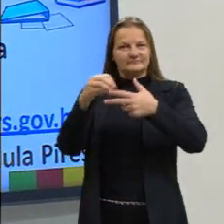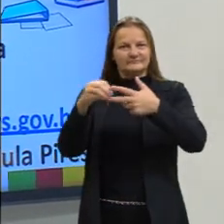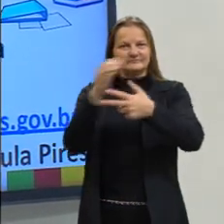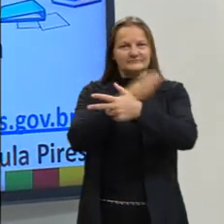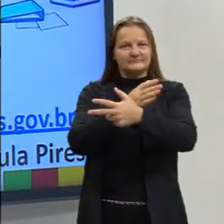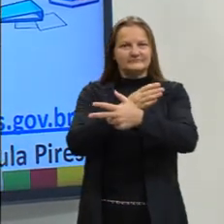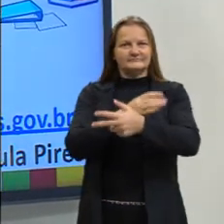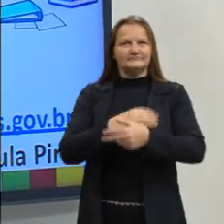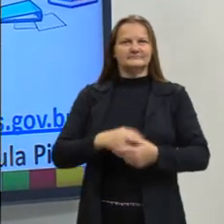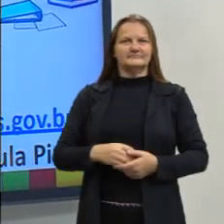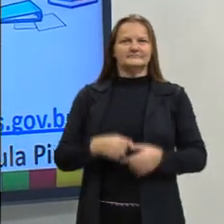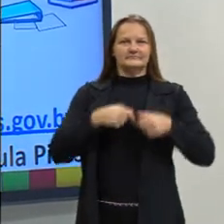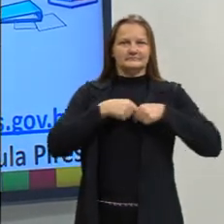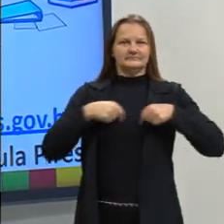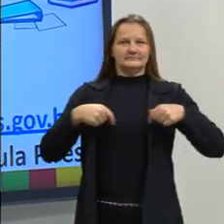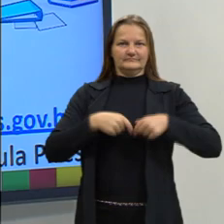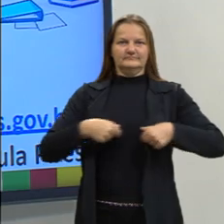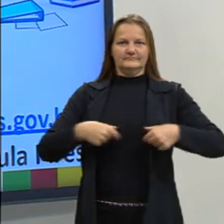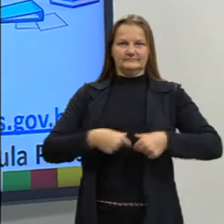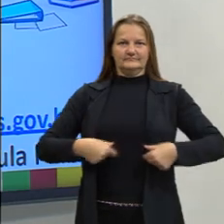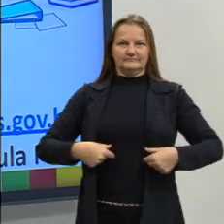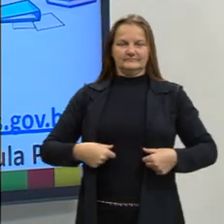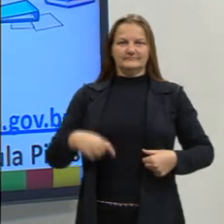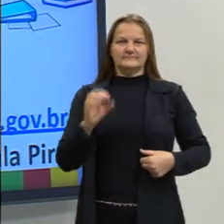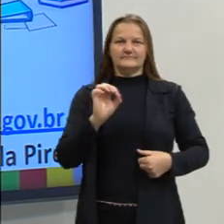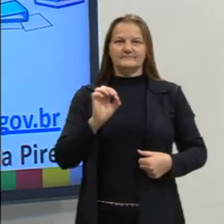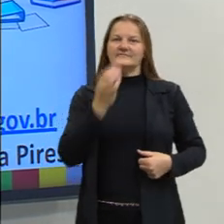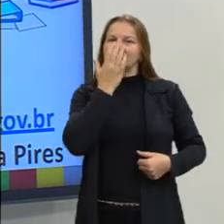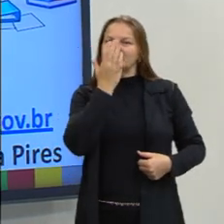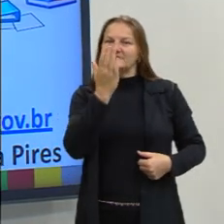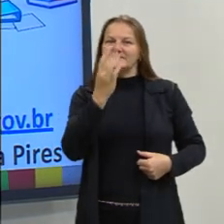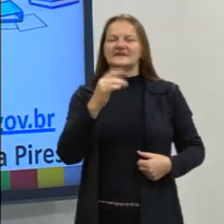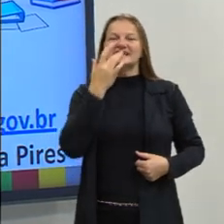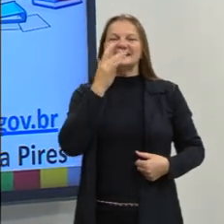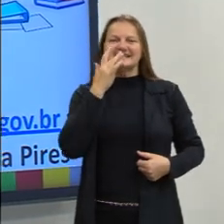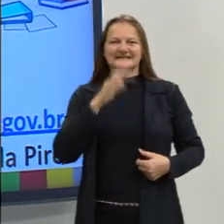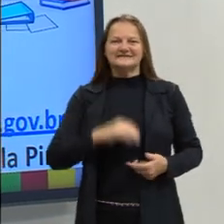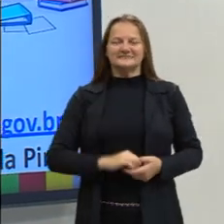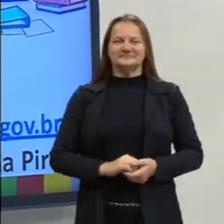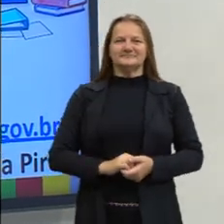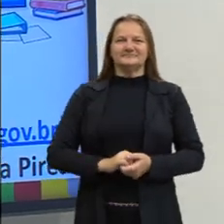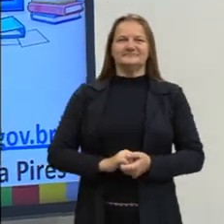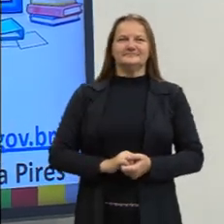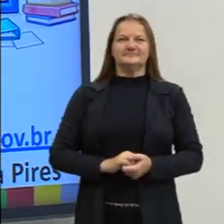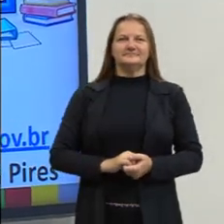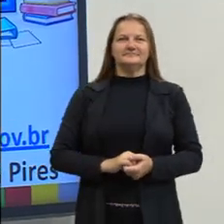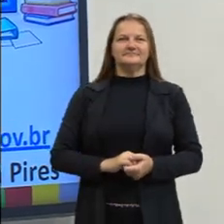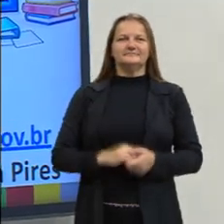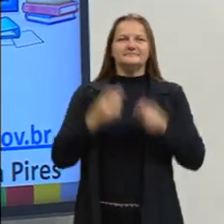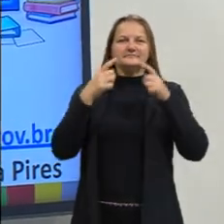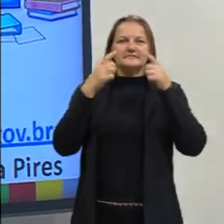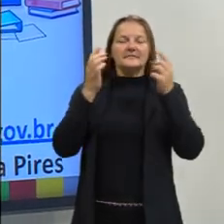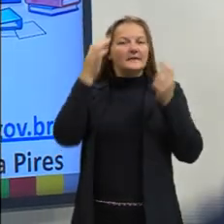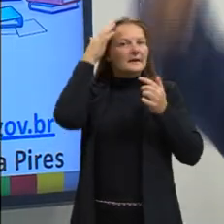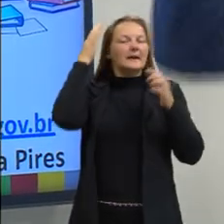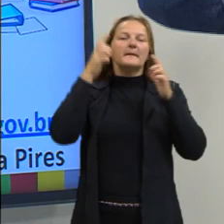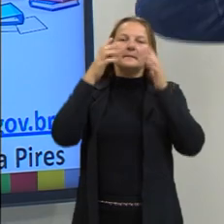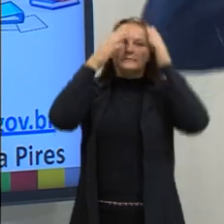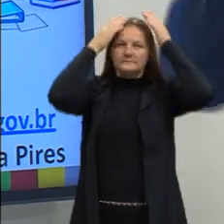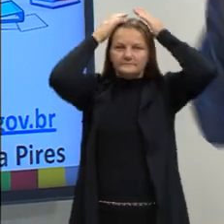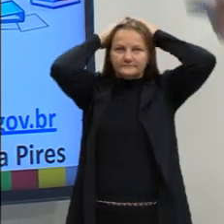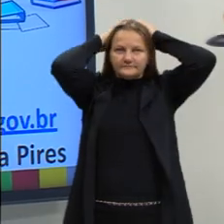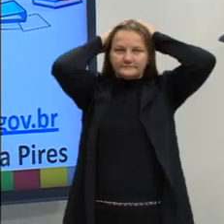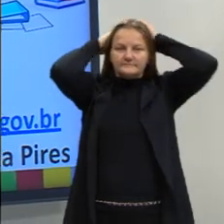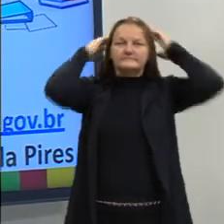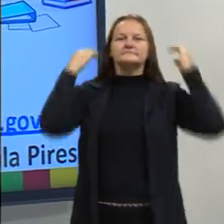traz a escrita Pré-Enem 2022, na cor branca. O meu cabelo hoje está preso no